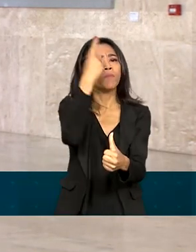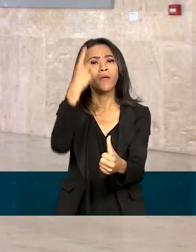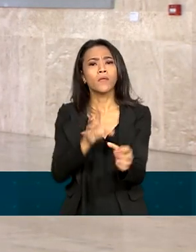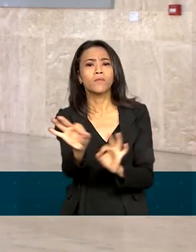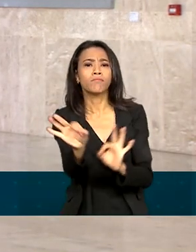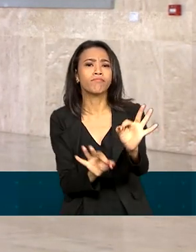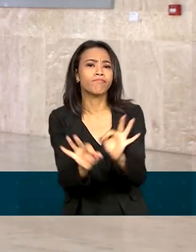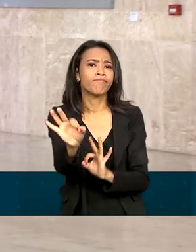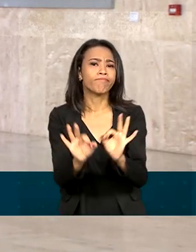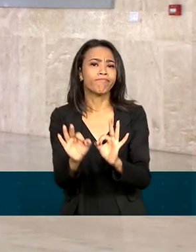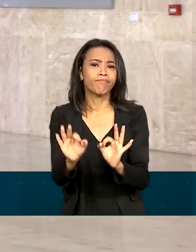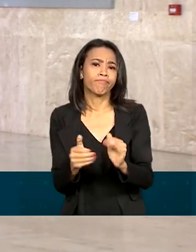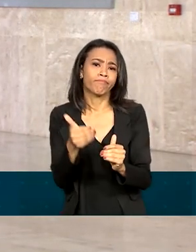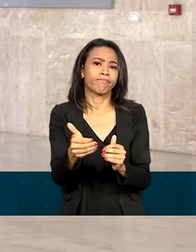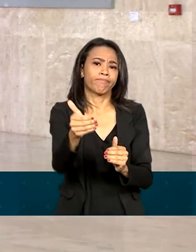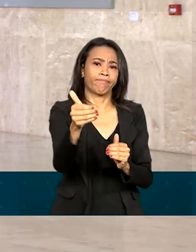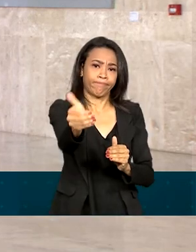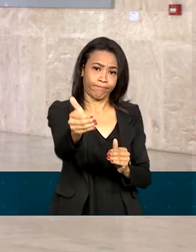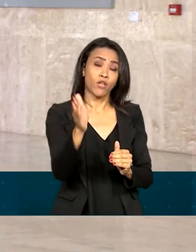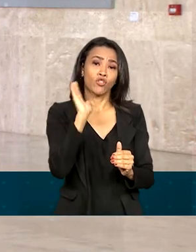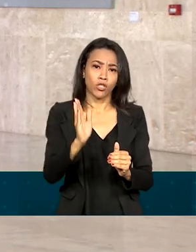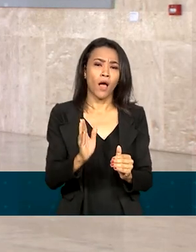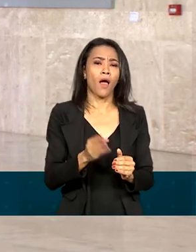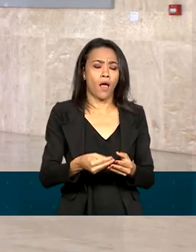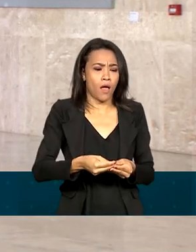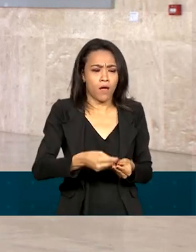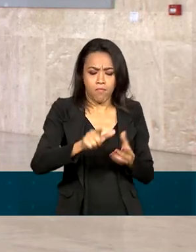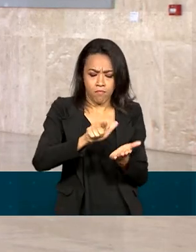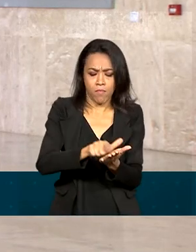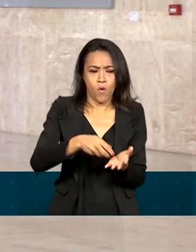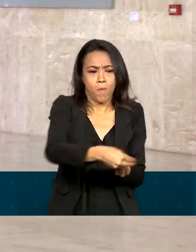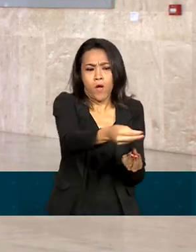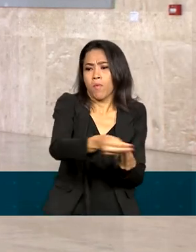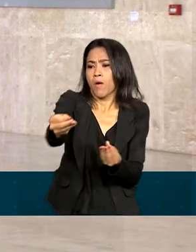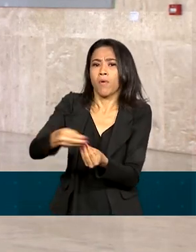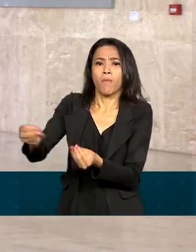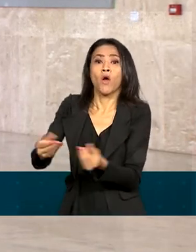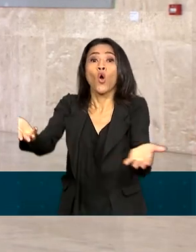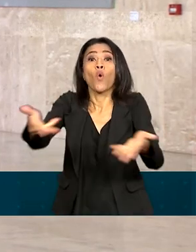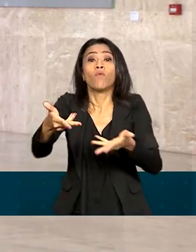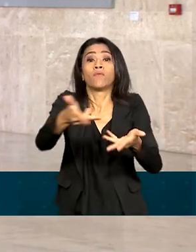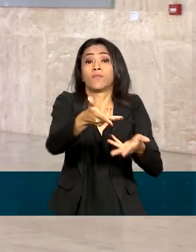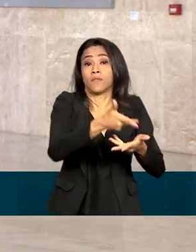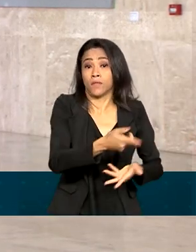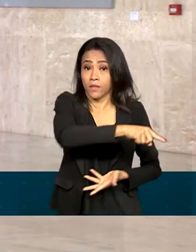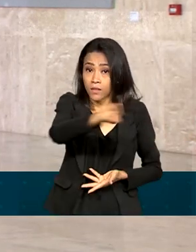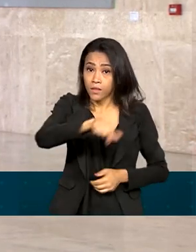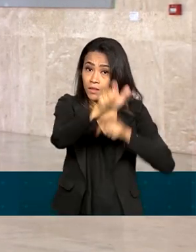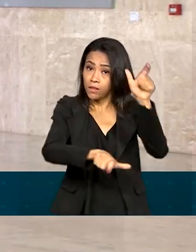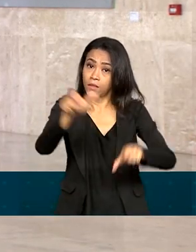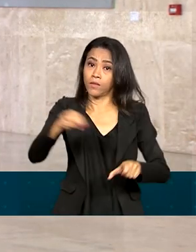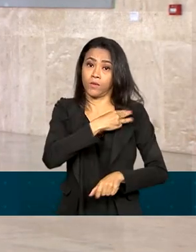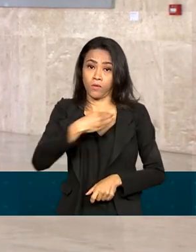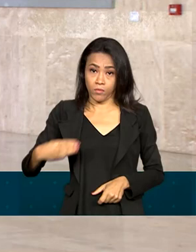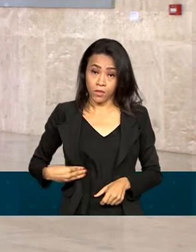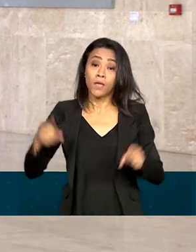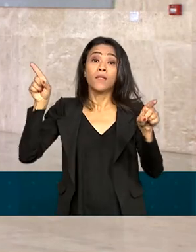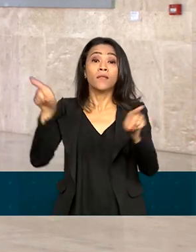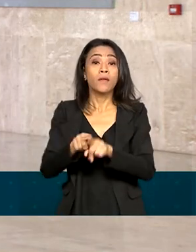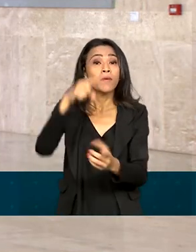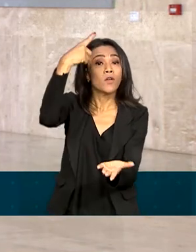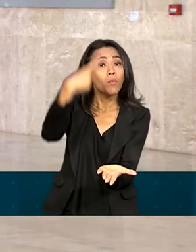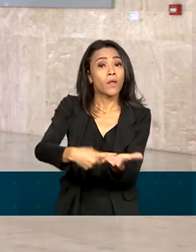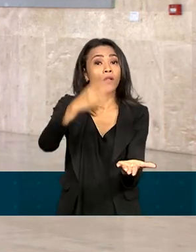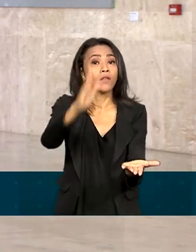governo. O Palácio do Planalto já enviou os convites a todos os participantes. E também já está marcado para o dia 27 de janeiro